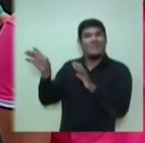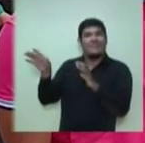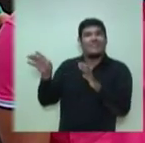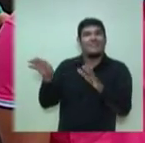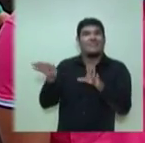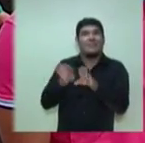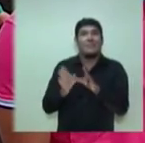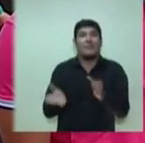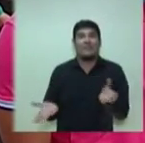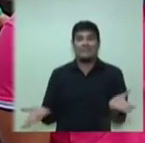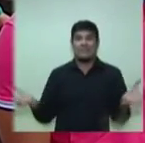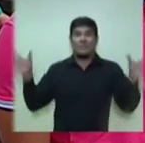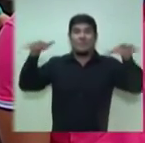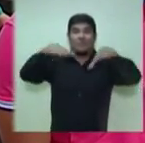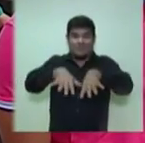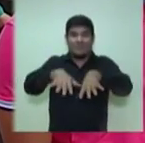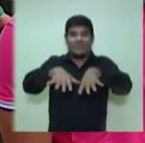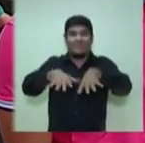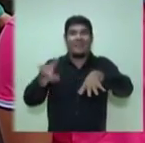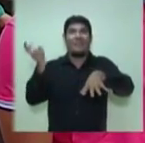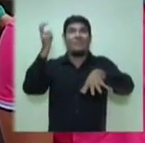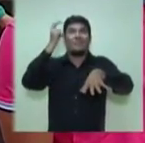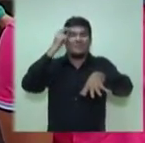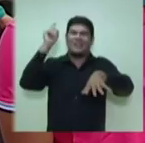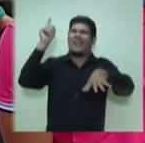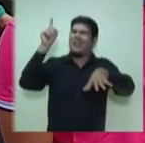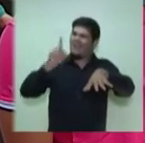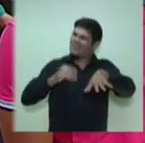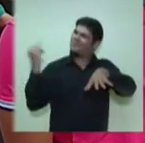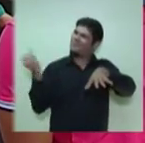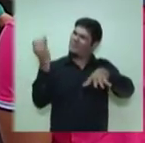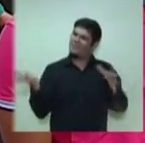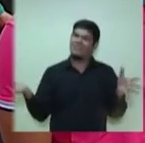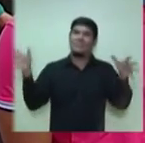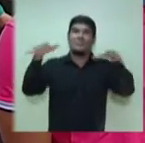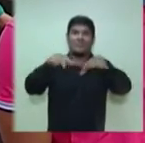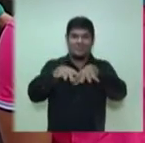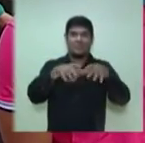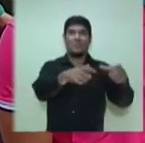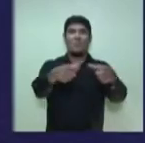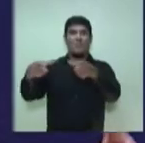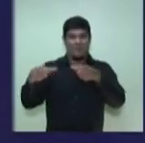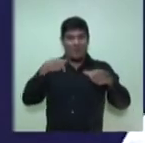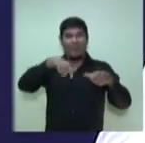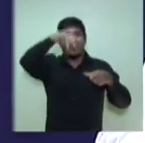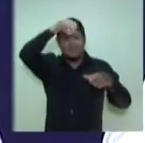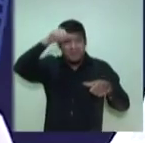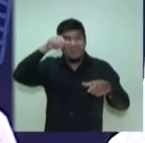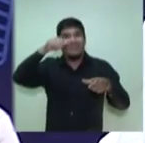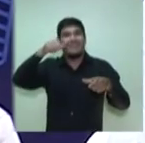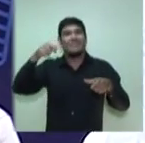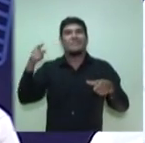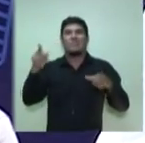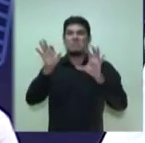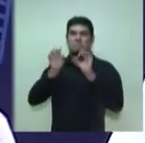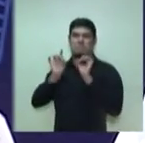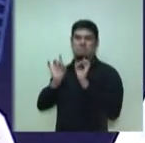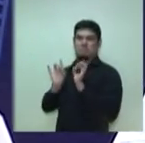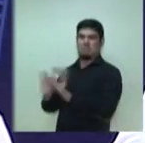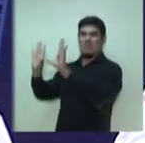instrumento de inclusão social. A cultura é um instrumento de inclusão social nos bairros de Manaus e nós abandonamos.